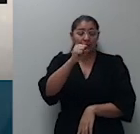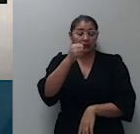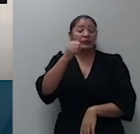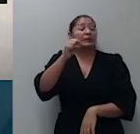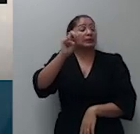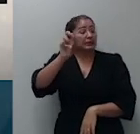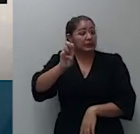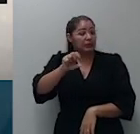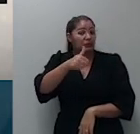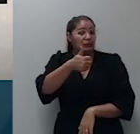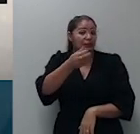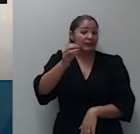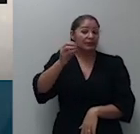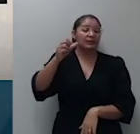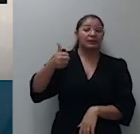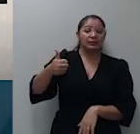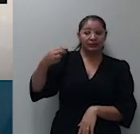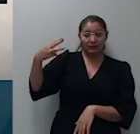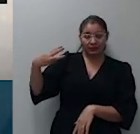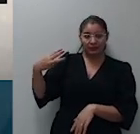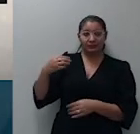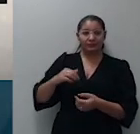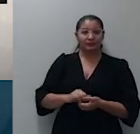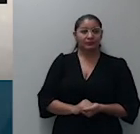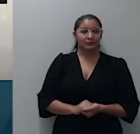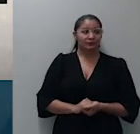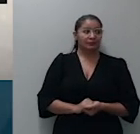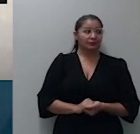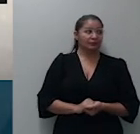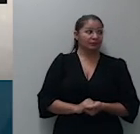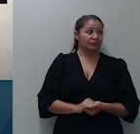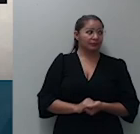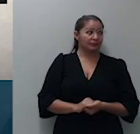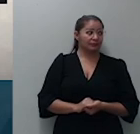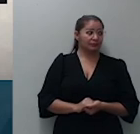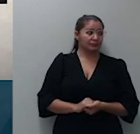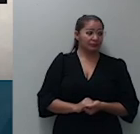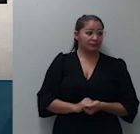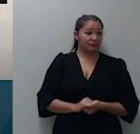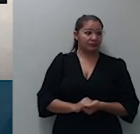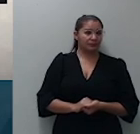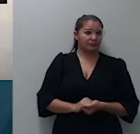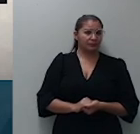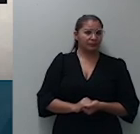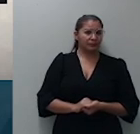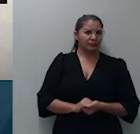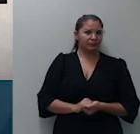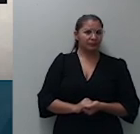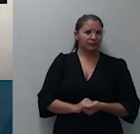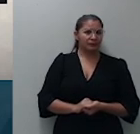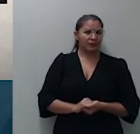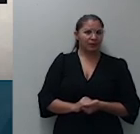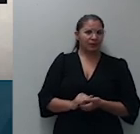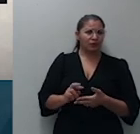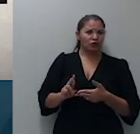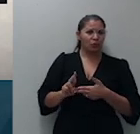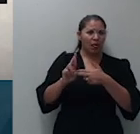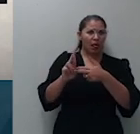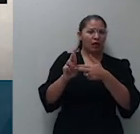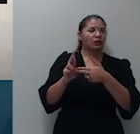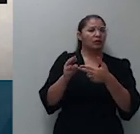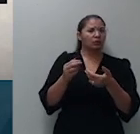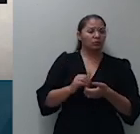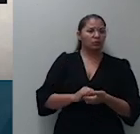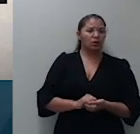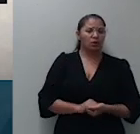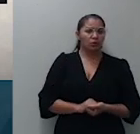caso de relatoria do ministro Marco Butzi eu